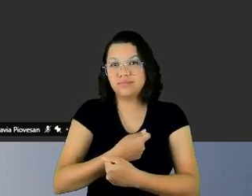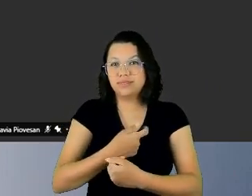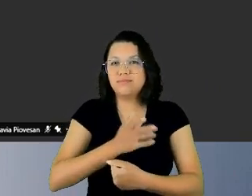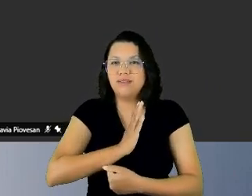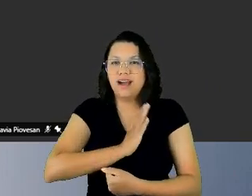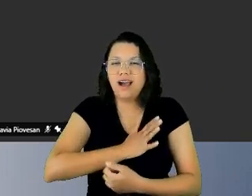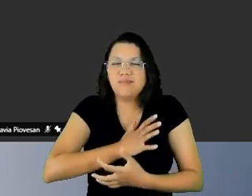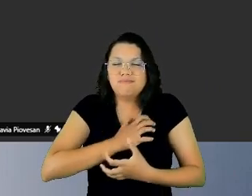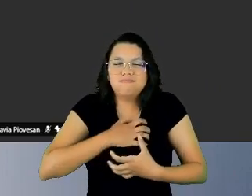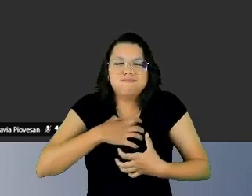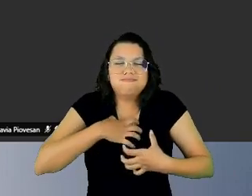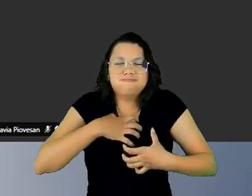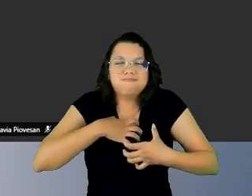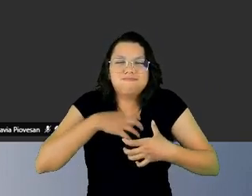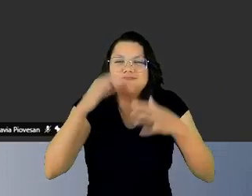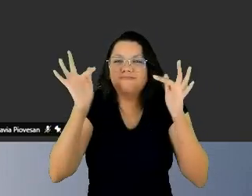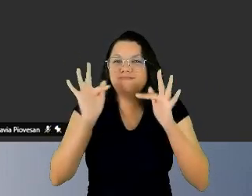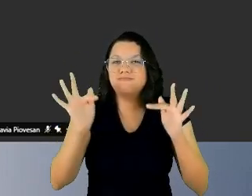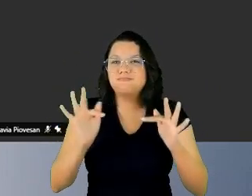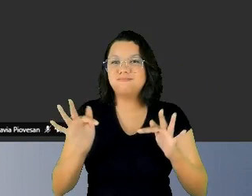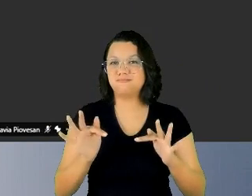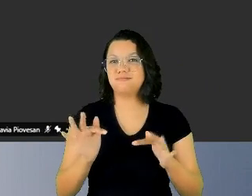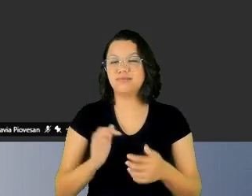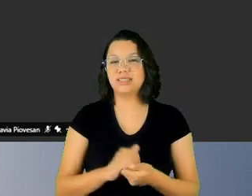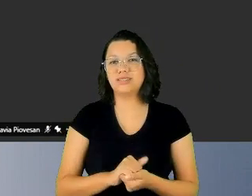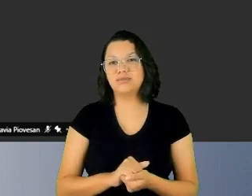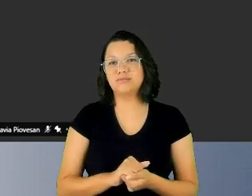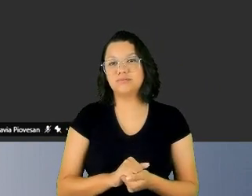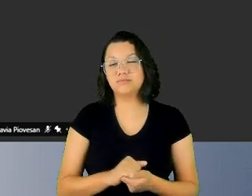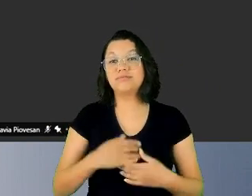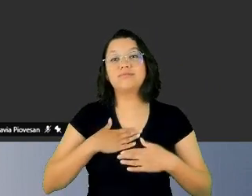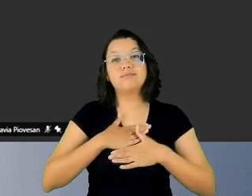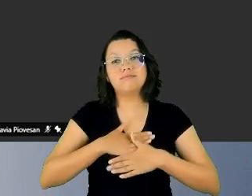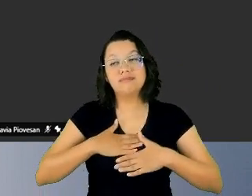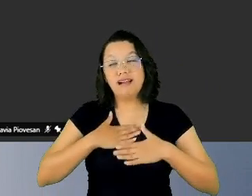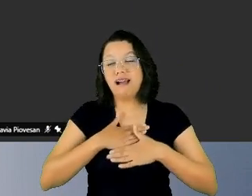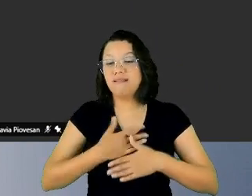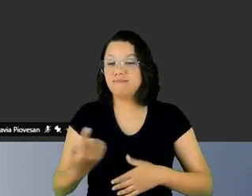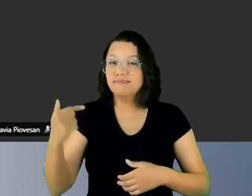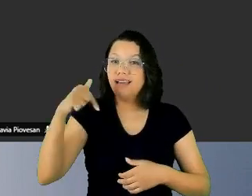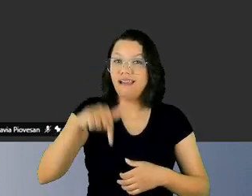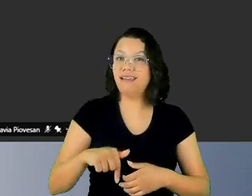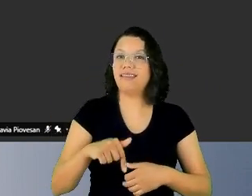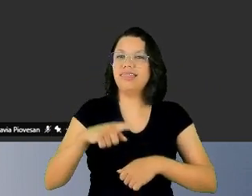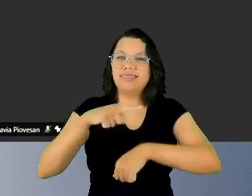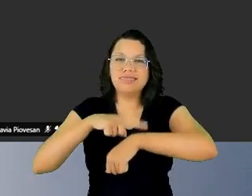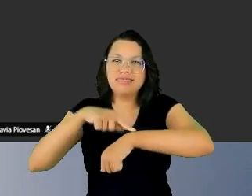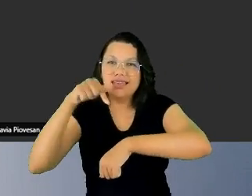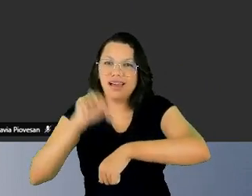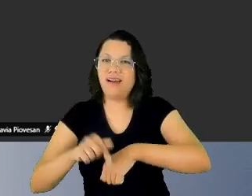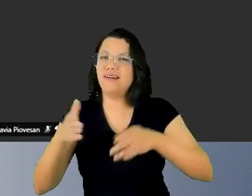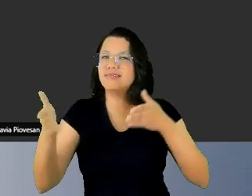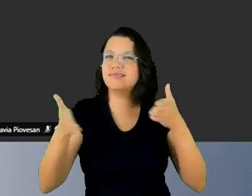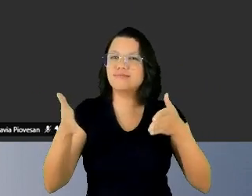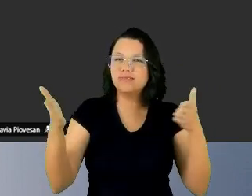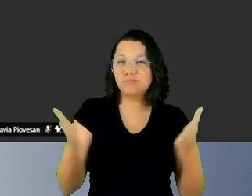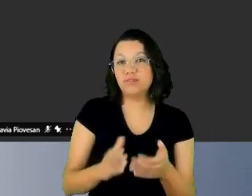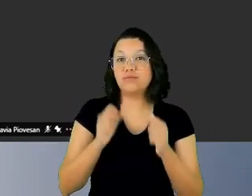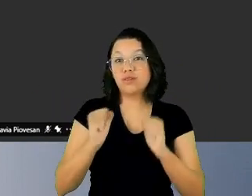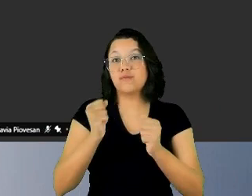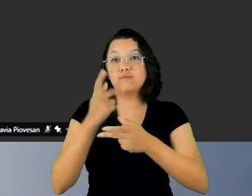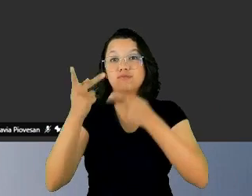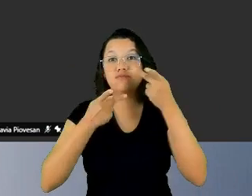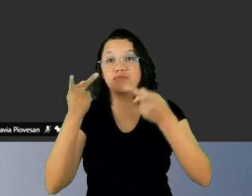satisfação por estar aqui nessa hora, nesse momento, podendo falar para todos vocês e eu vou